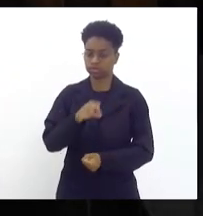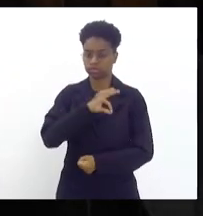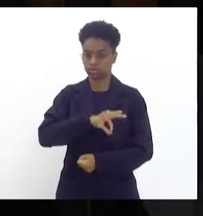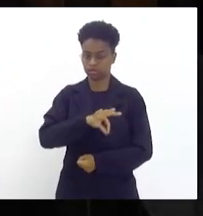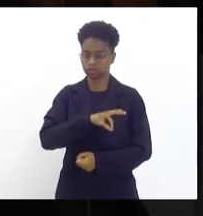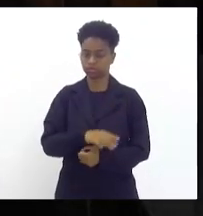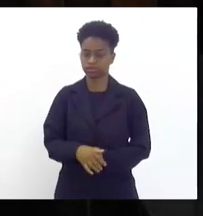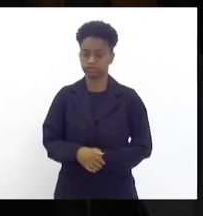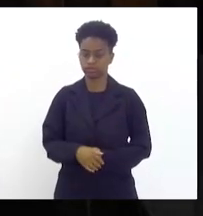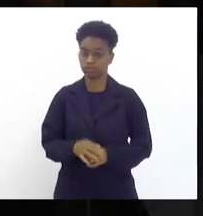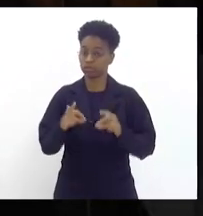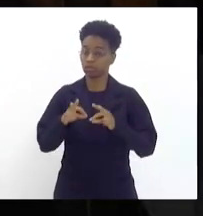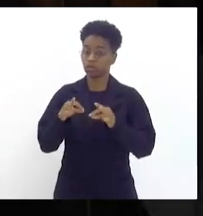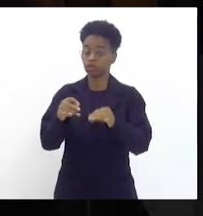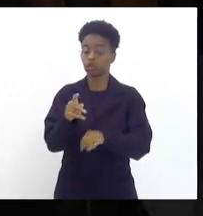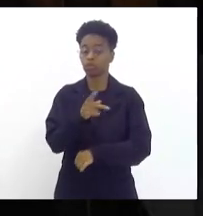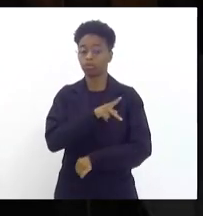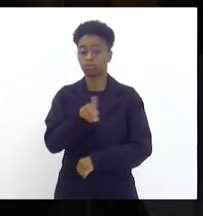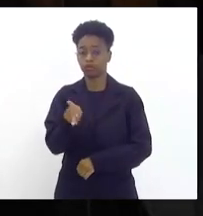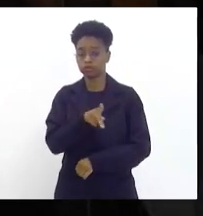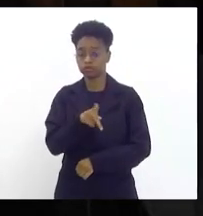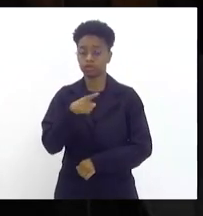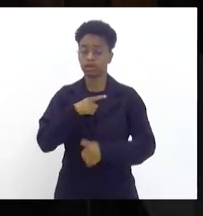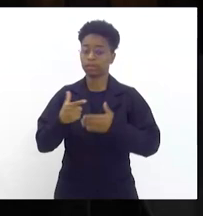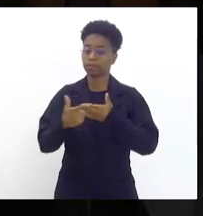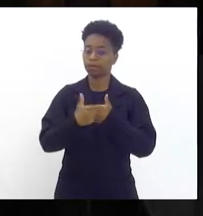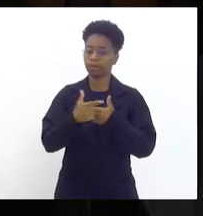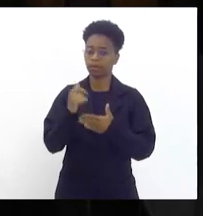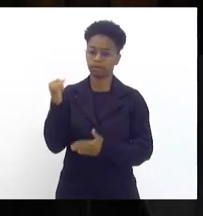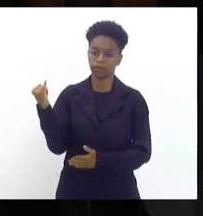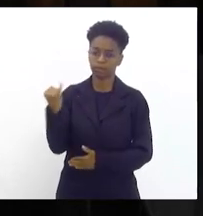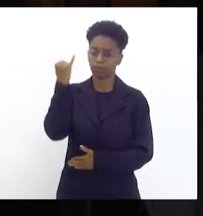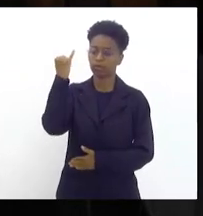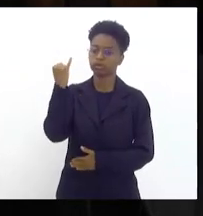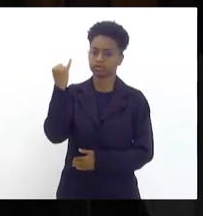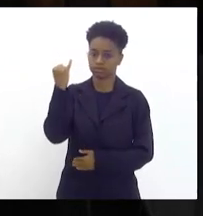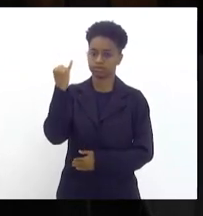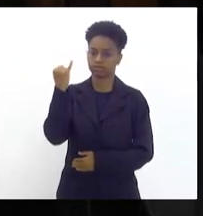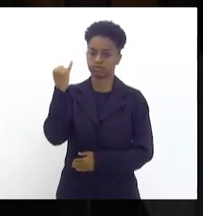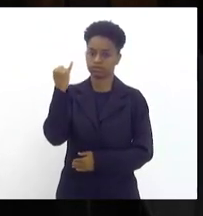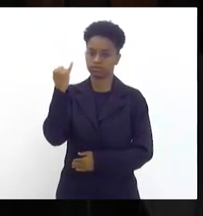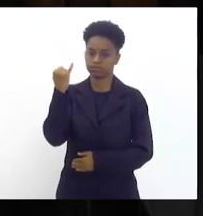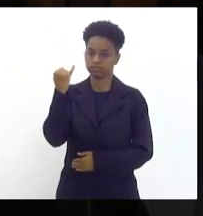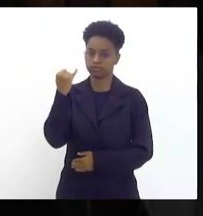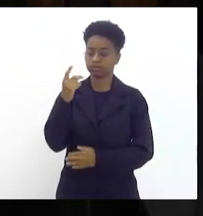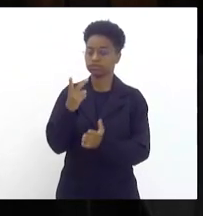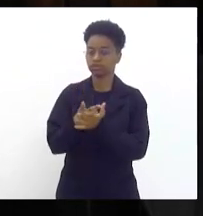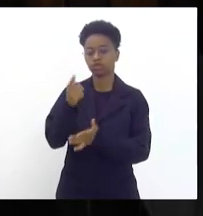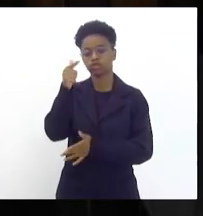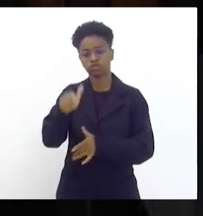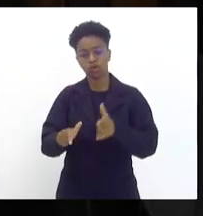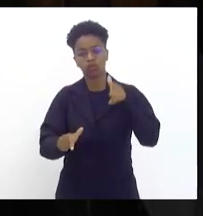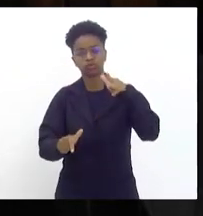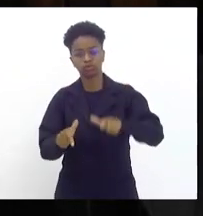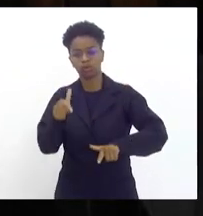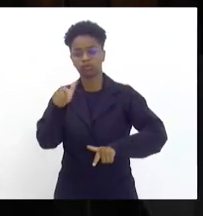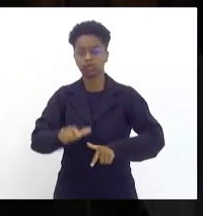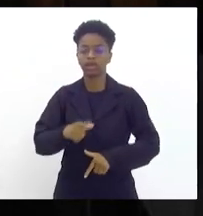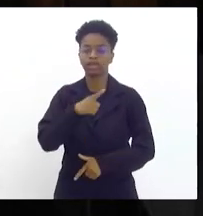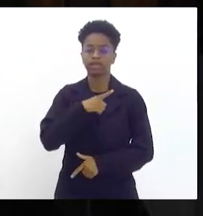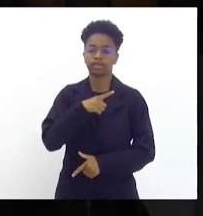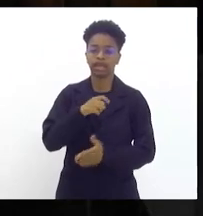os professores tem uma função muito importante que cada vez mais tem